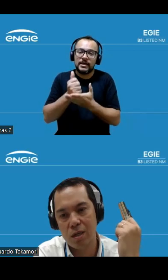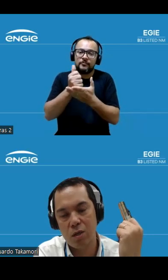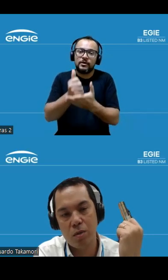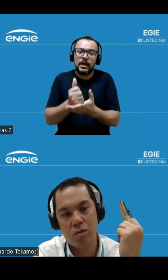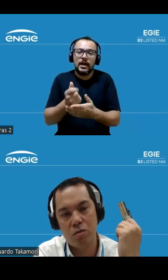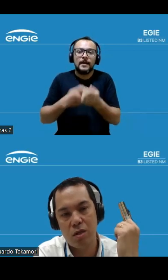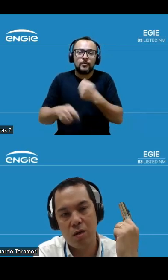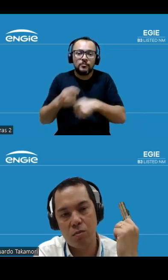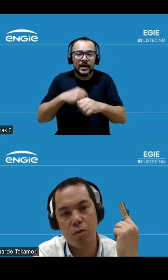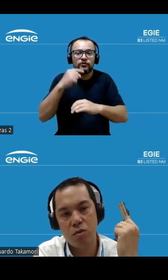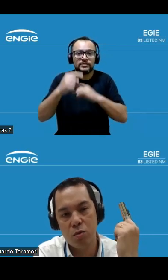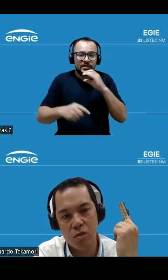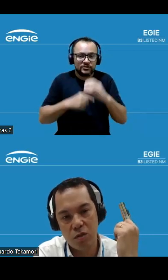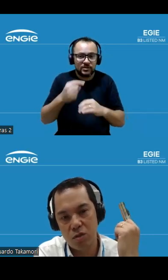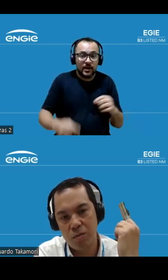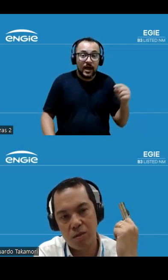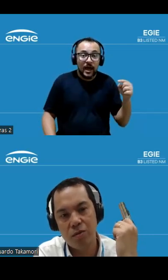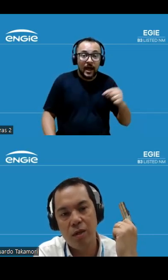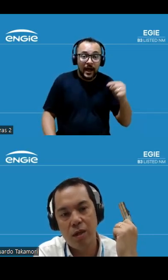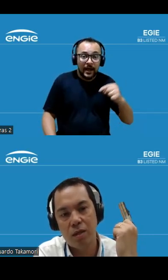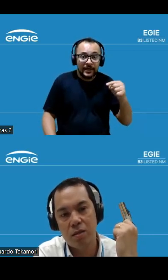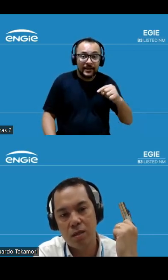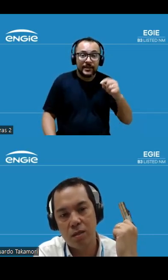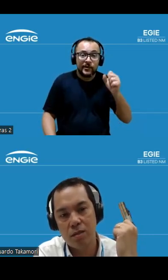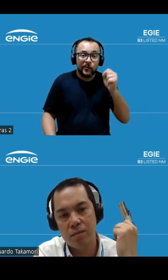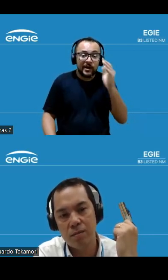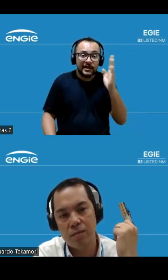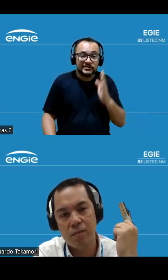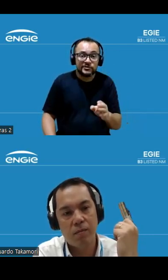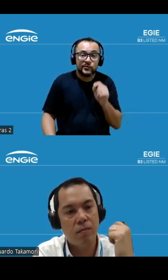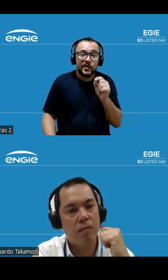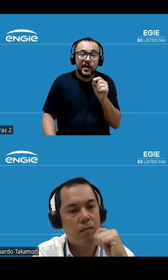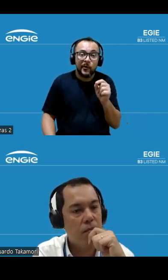que aqui o Brasil será um porto seguro de investimento em data centers